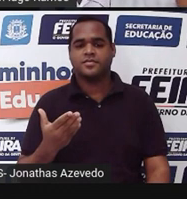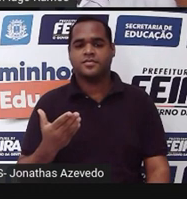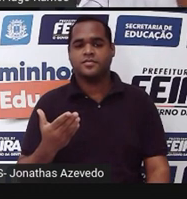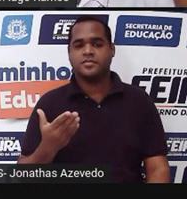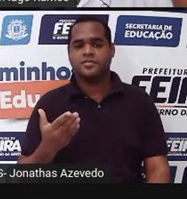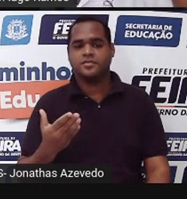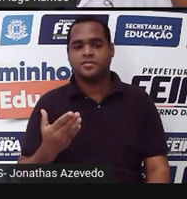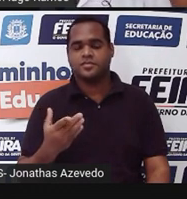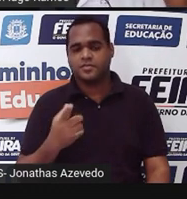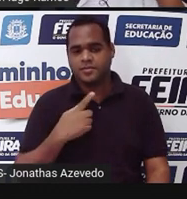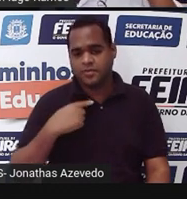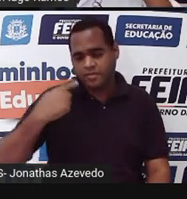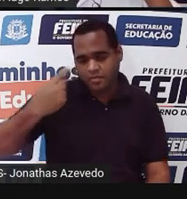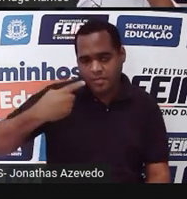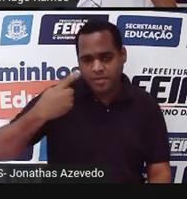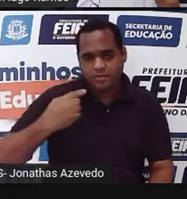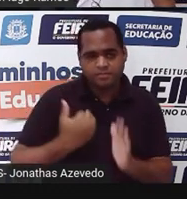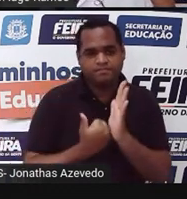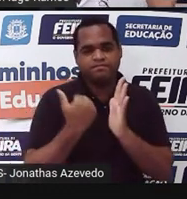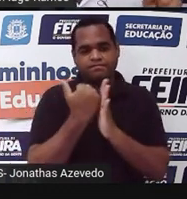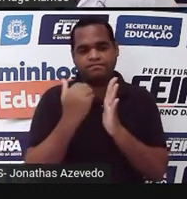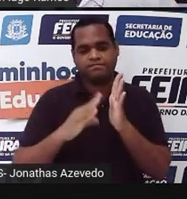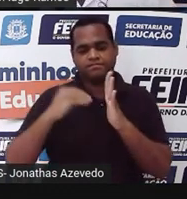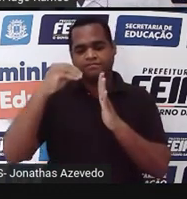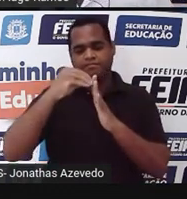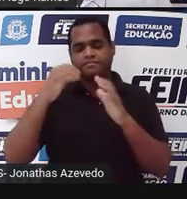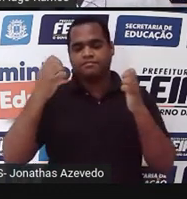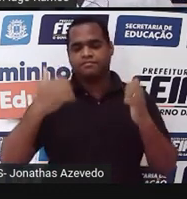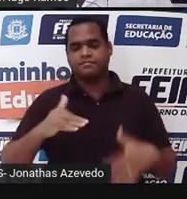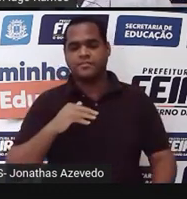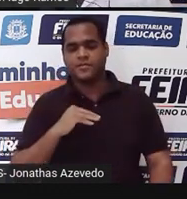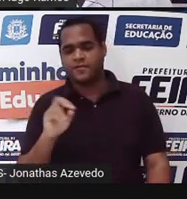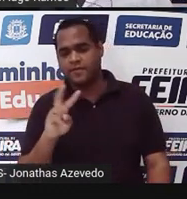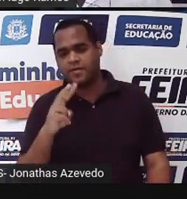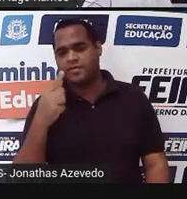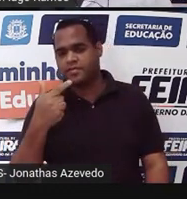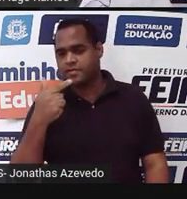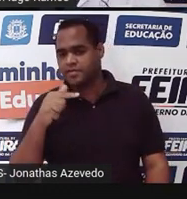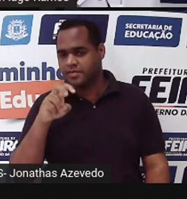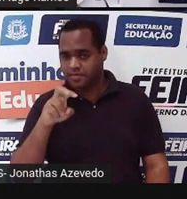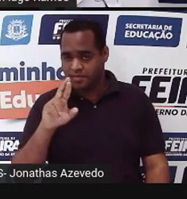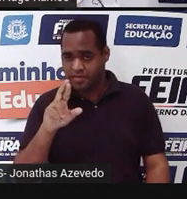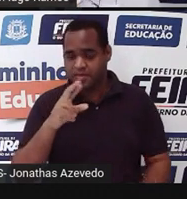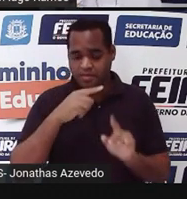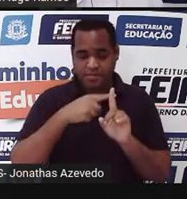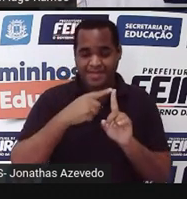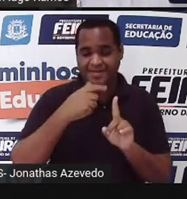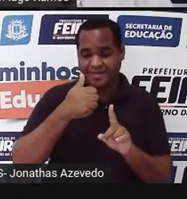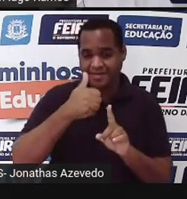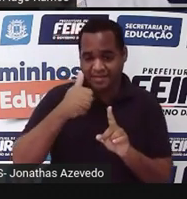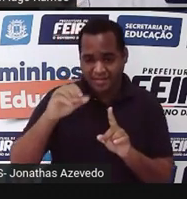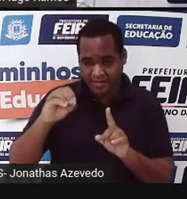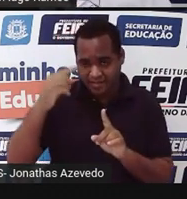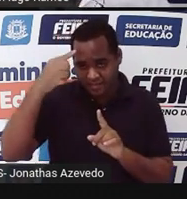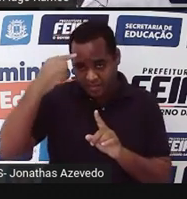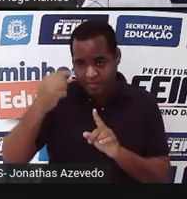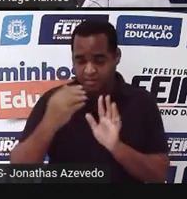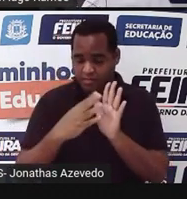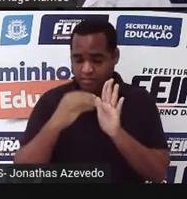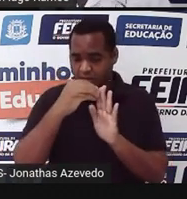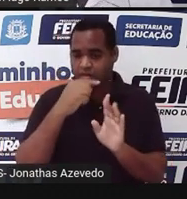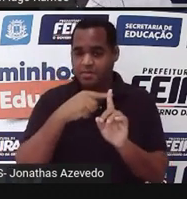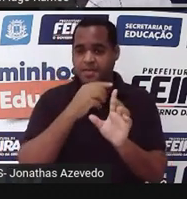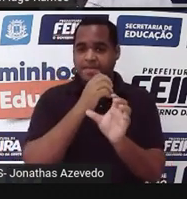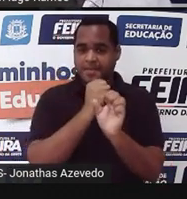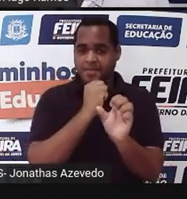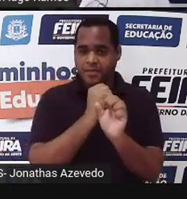o primeiro aumento fez com que o valor do produto ficasse 275 reais. E depois, nesses 275 reais,